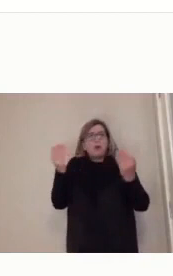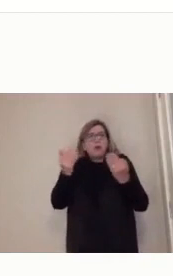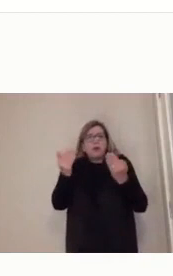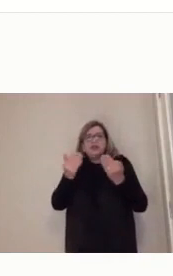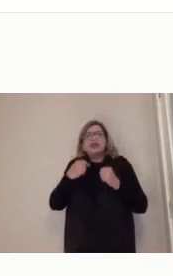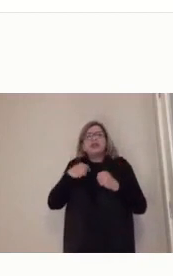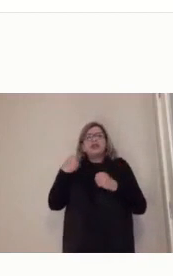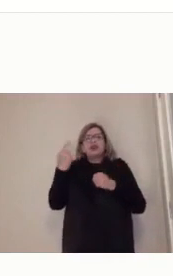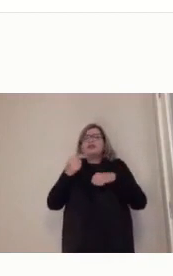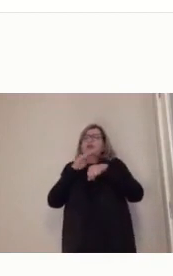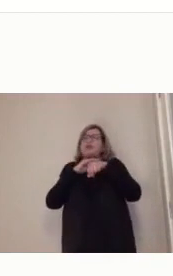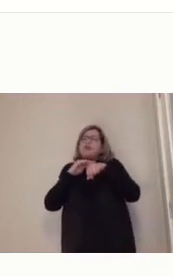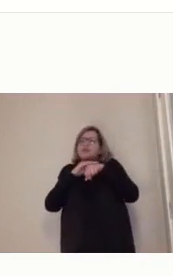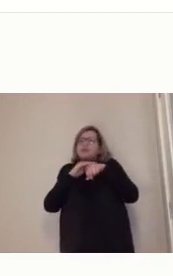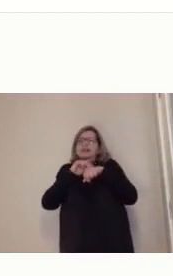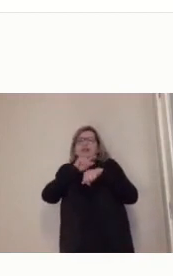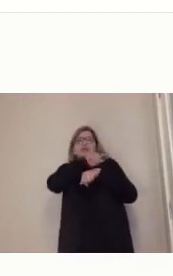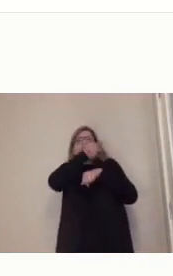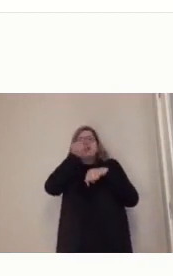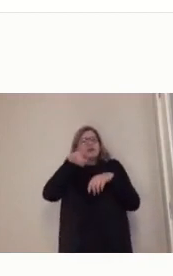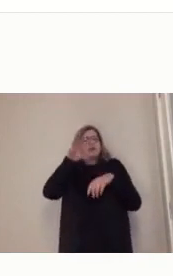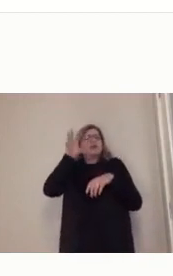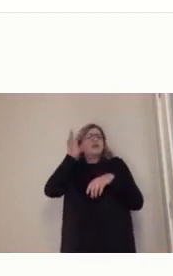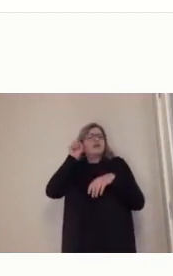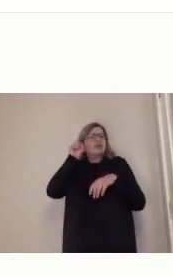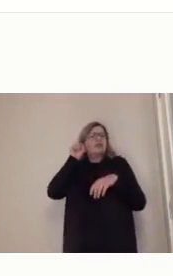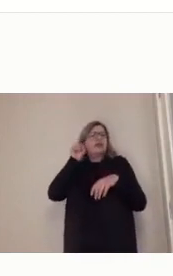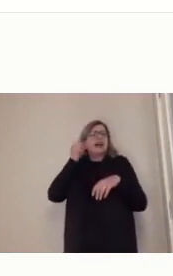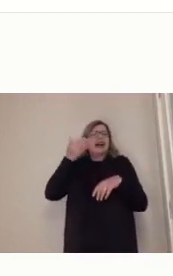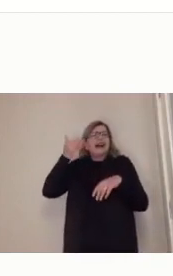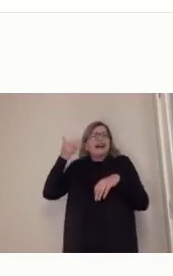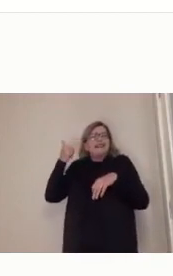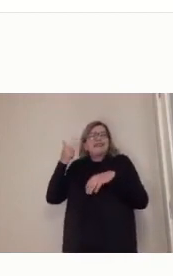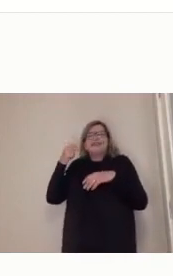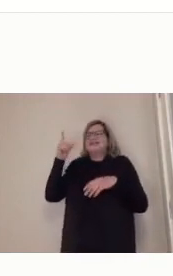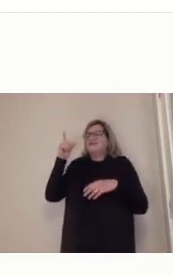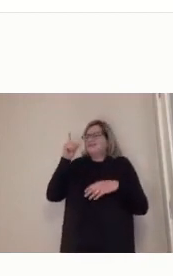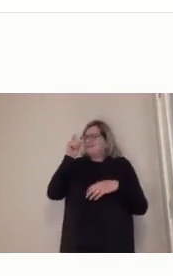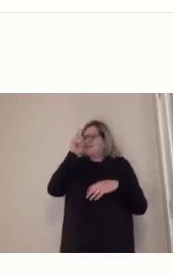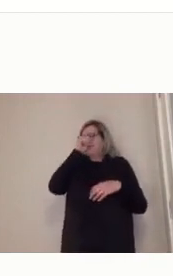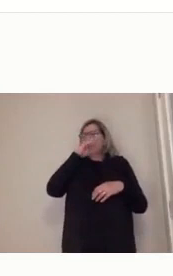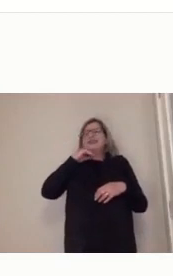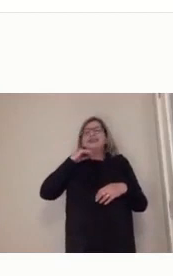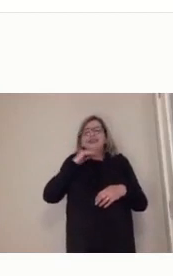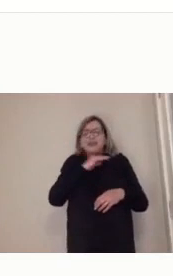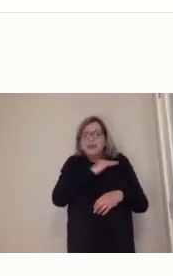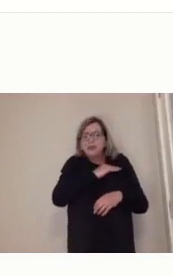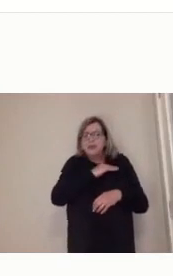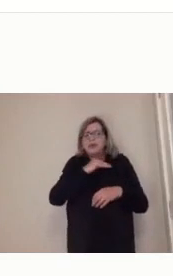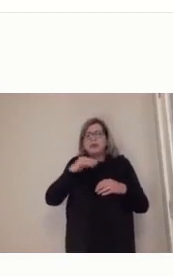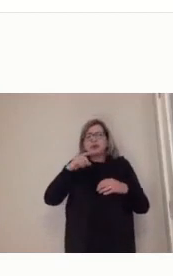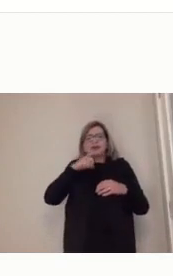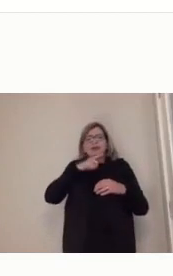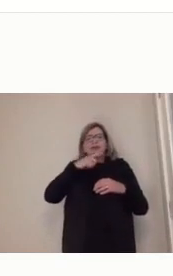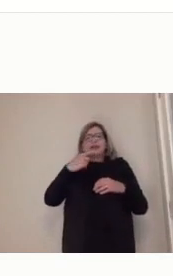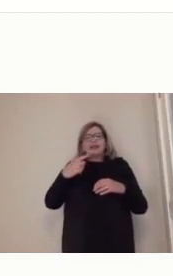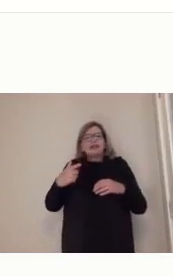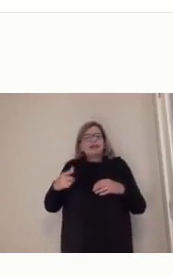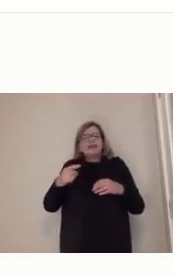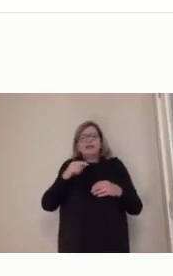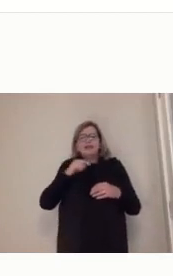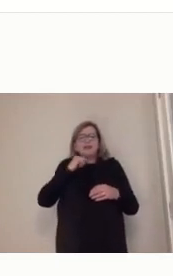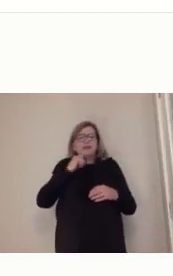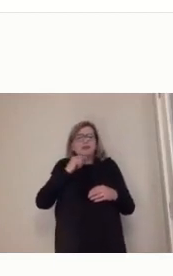essa questão de conversar com qualquer pessoa em qualquer parte do mundo pelo WhatsApp, rapidinho, né? Por imagem ou por chat,